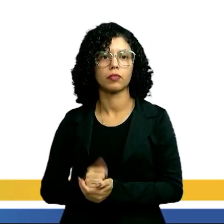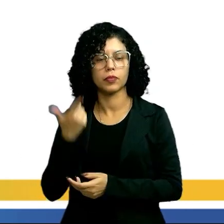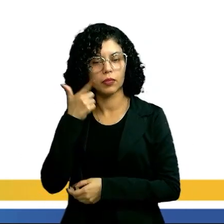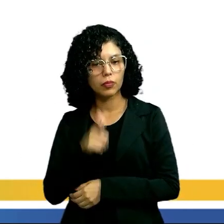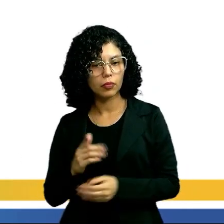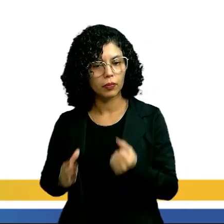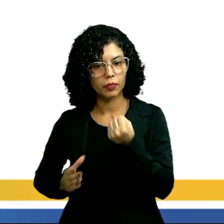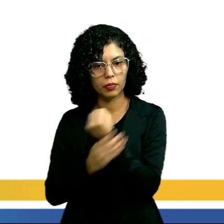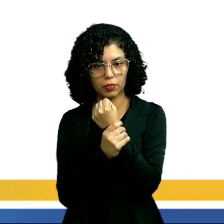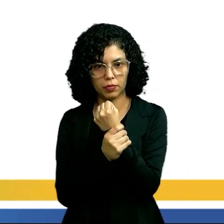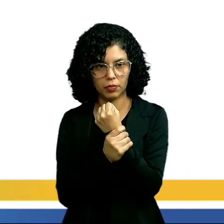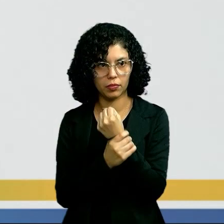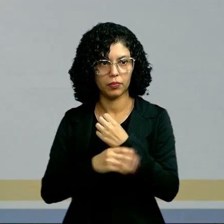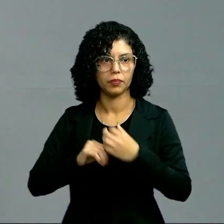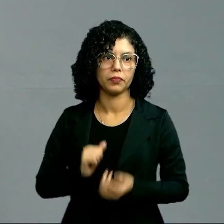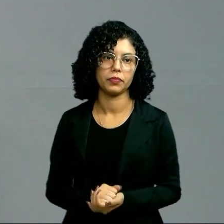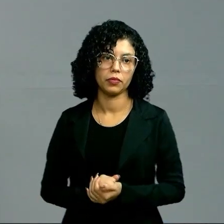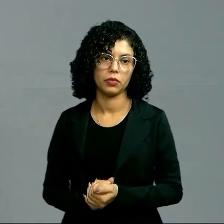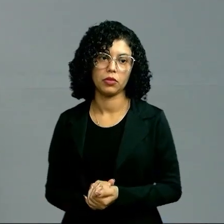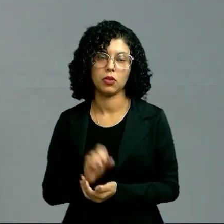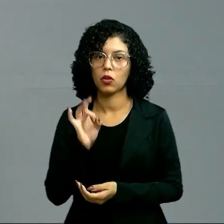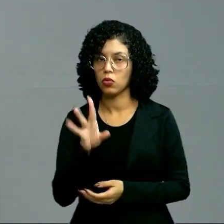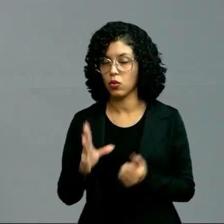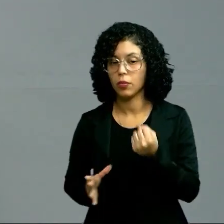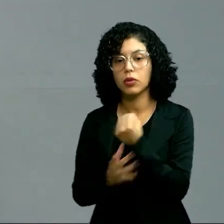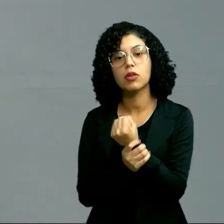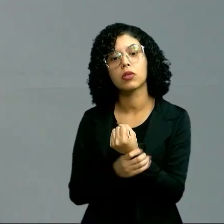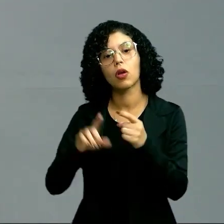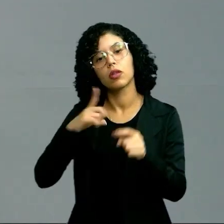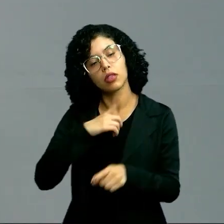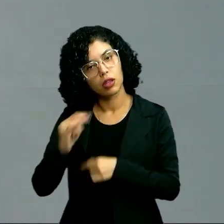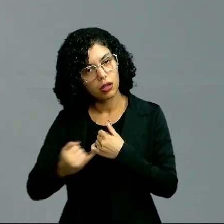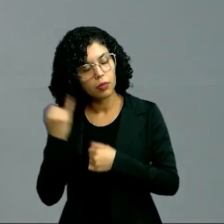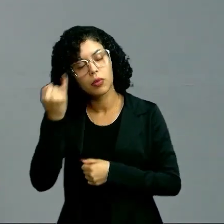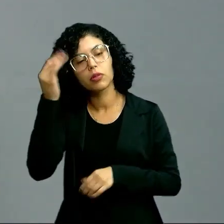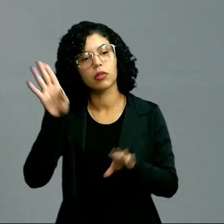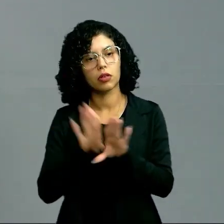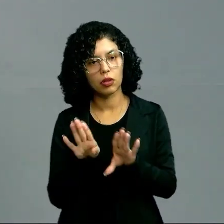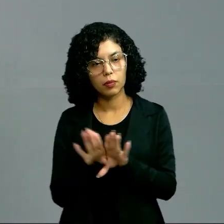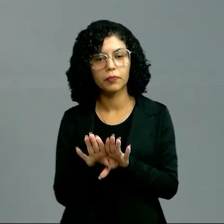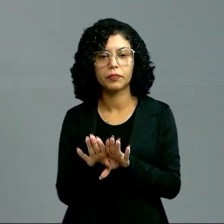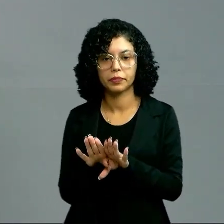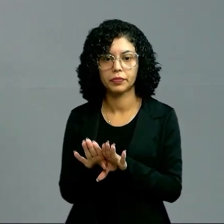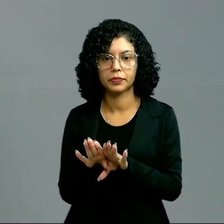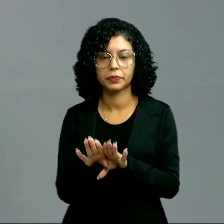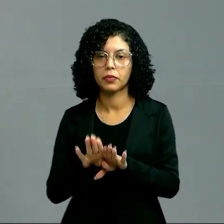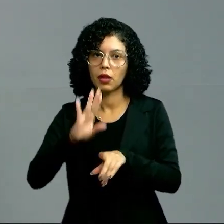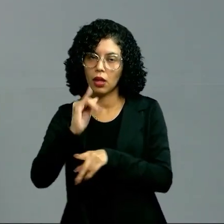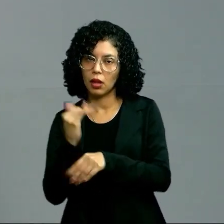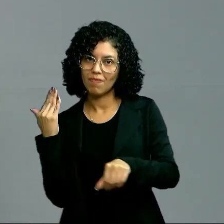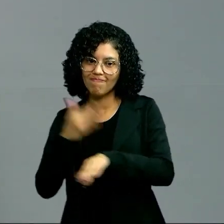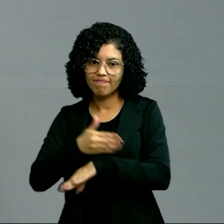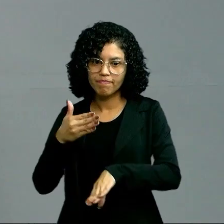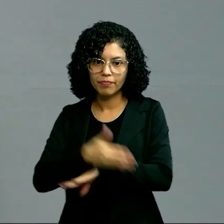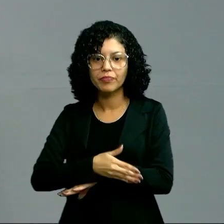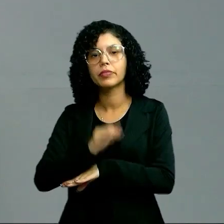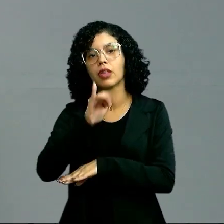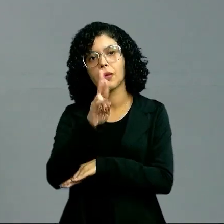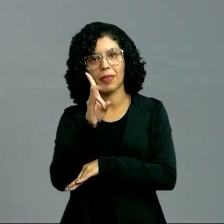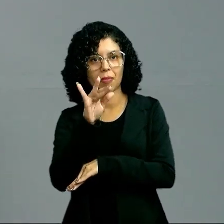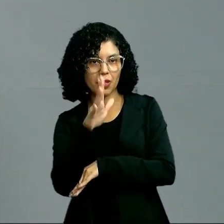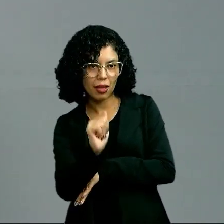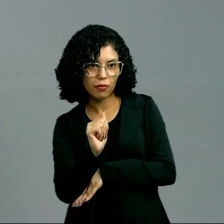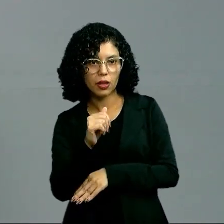garante a proteção. Pessoal, não é só proteção, ele tem outras funções. Ele também é impermeável, tá?